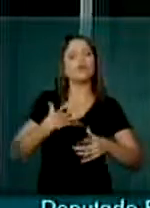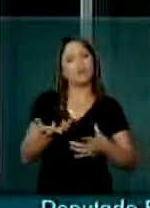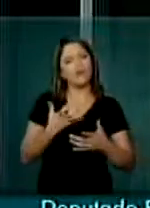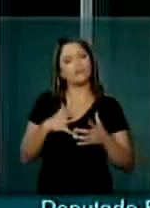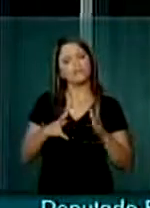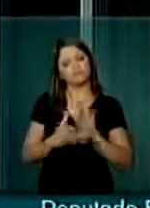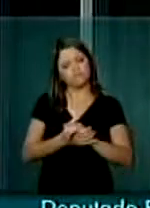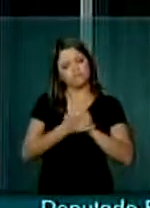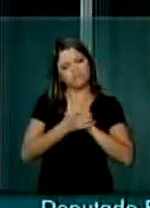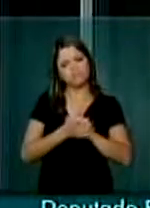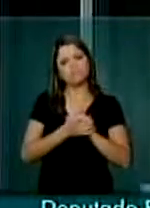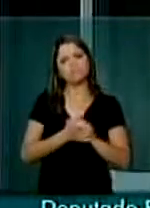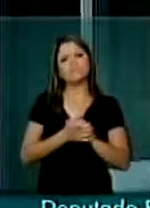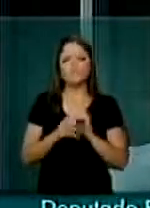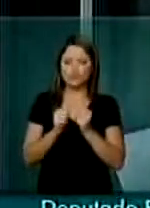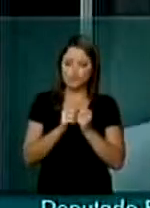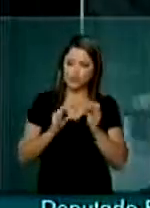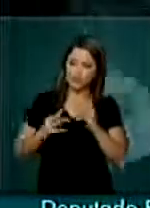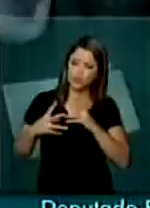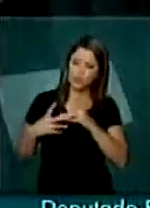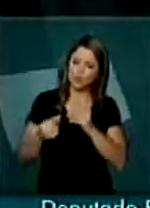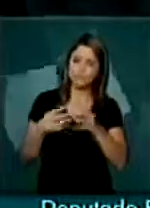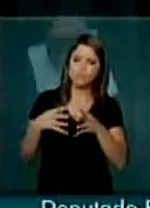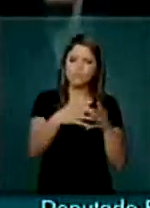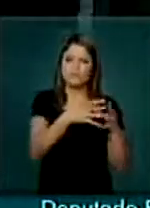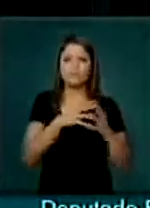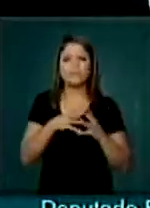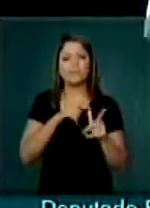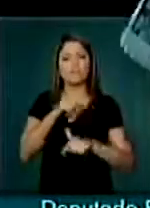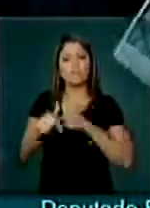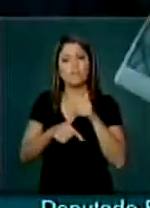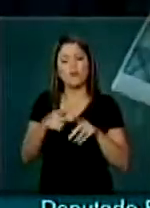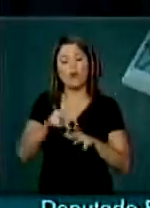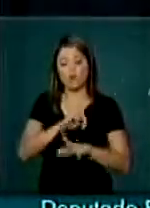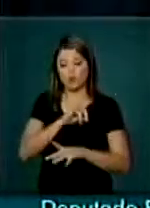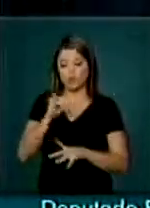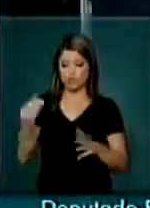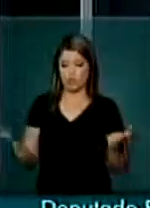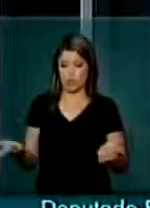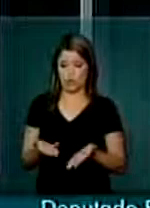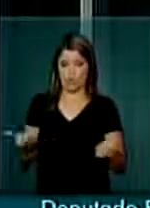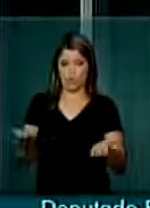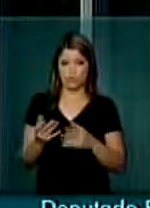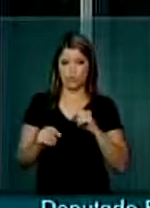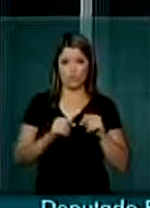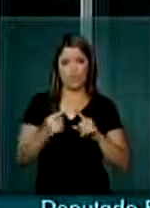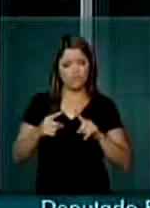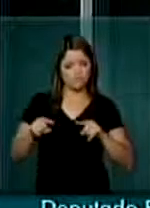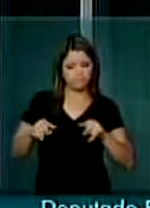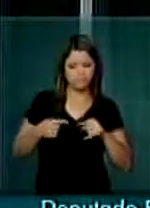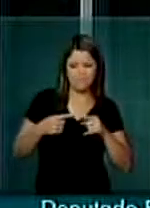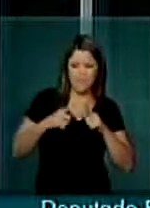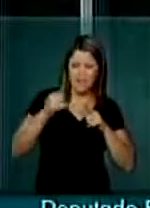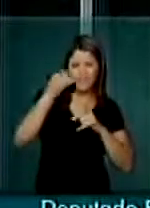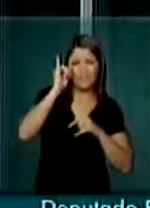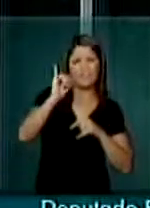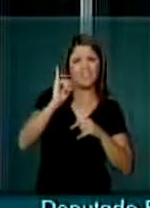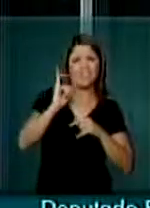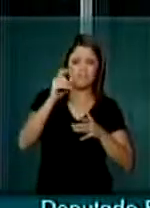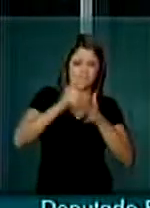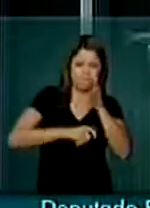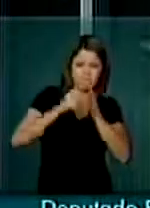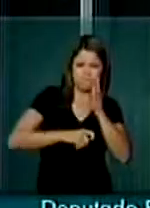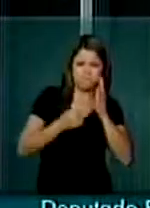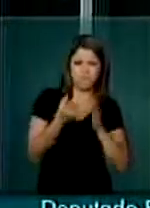congratular com todas as entidades brasileiras que fazem nesse dia o dia de combate à carga tributária alta